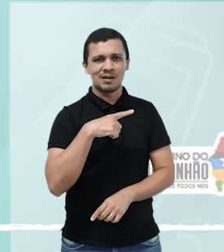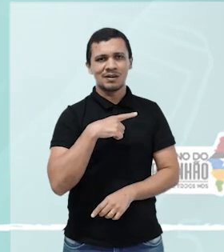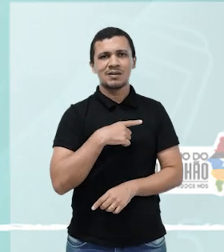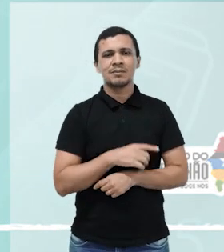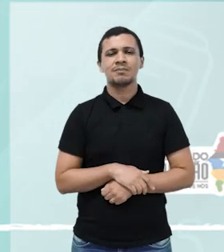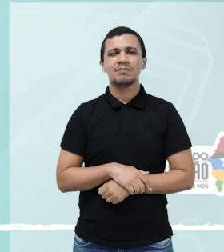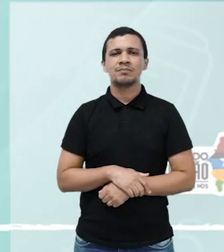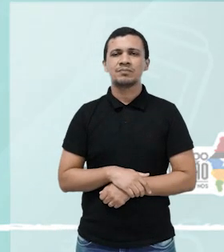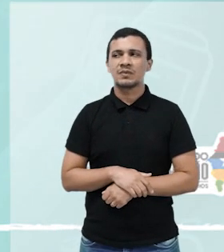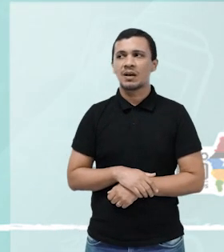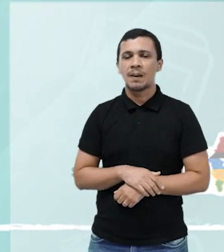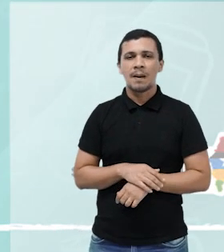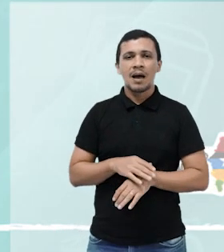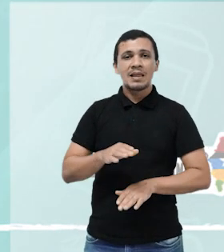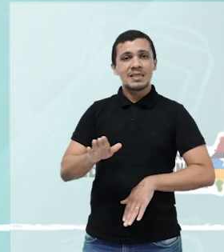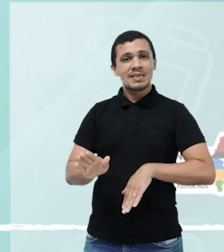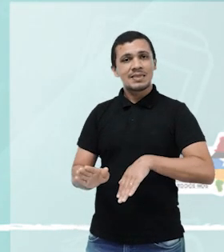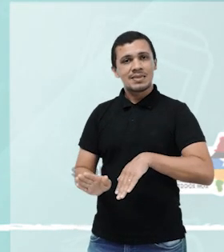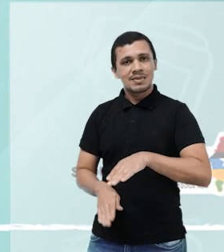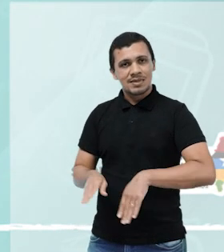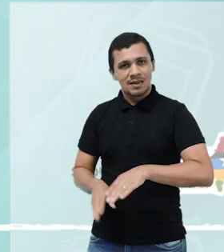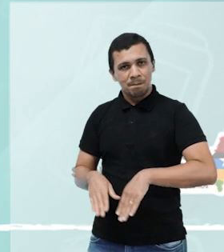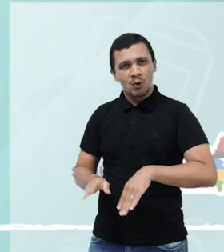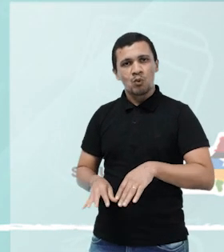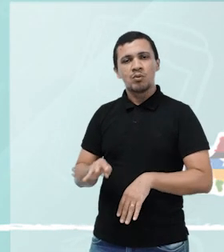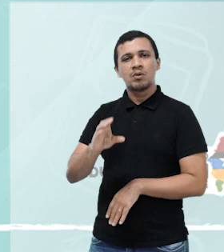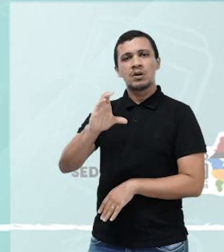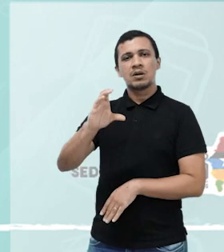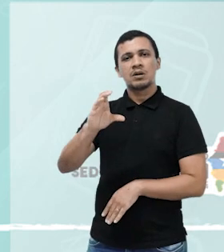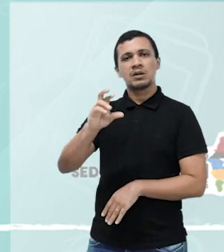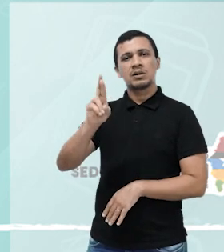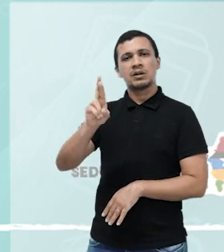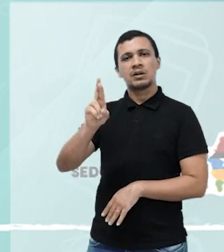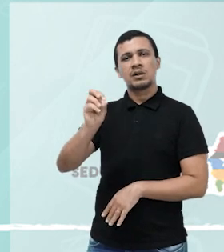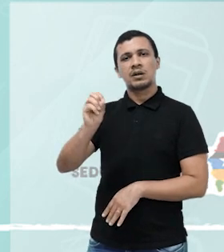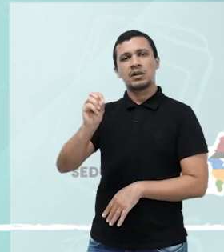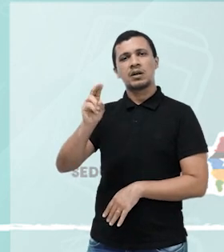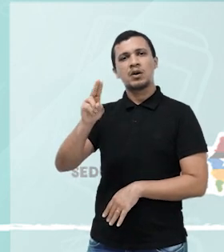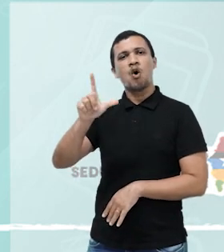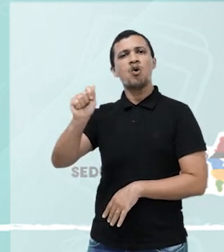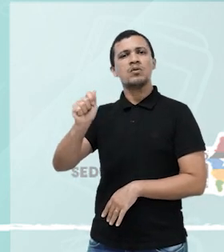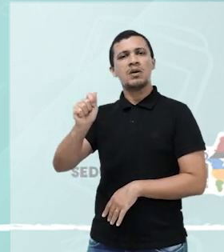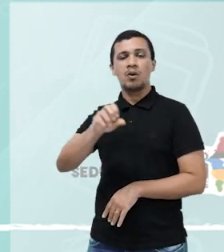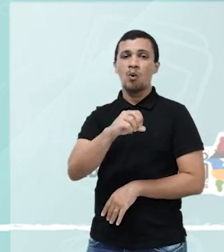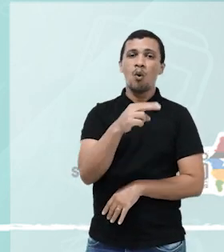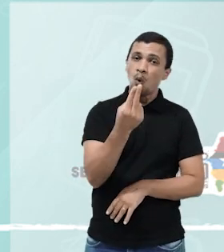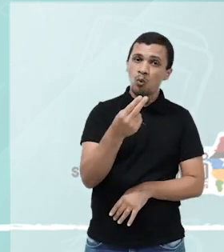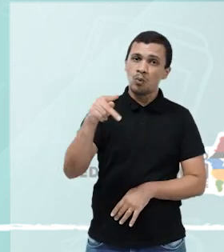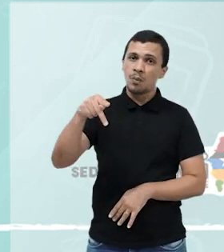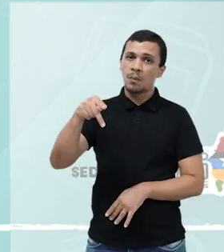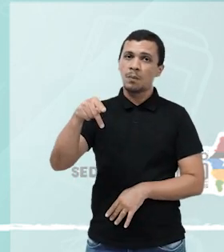Tambor de crioula opunga. o nosso primeiro. O que é o tambor de crioula opunga? É uma dança que é feita em formato circular.